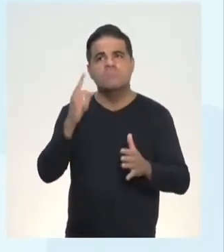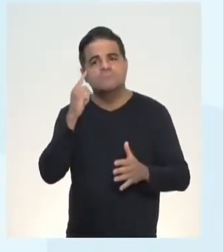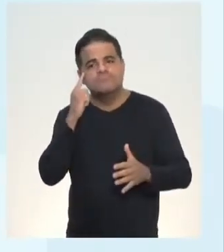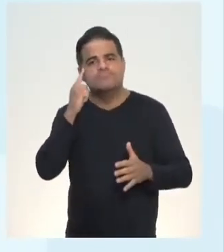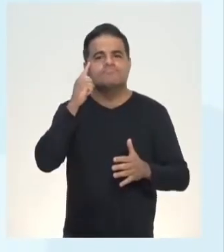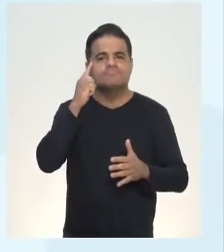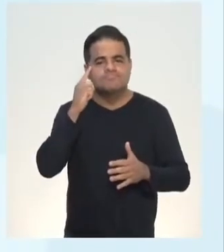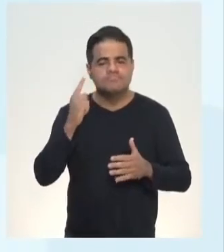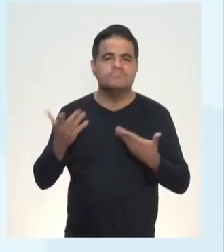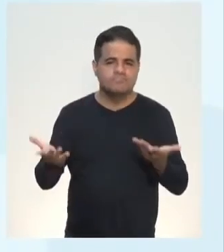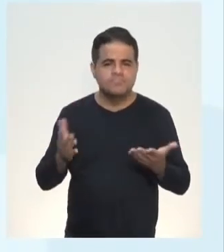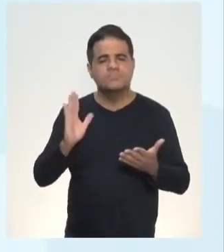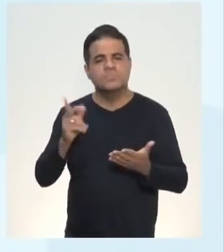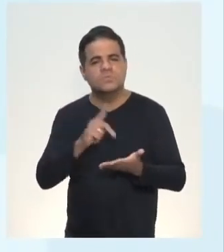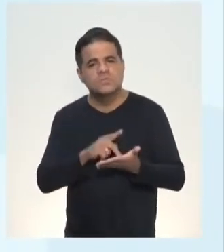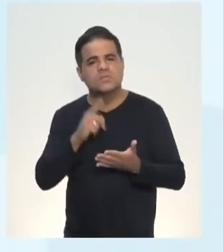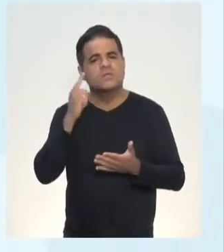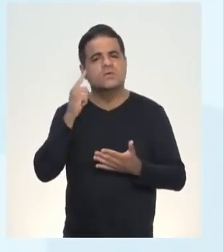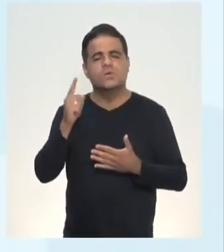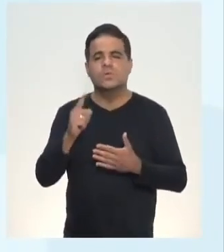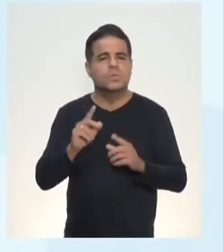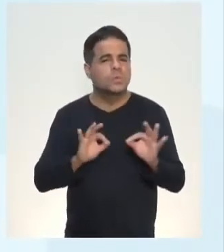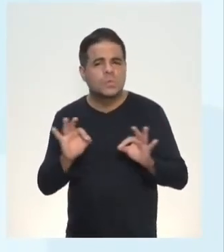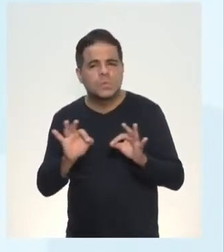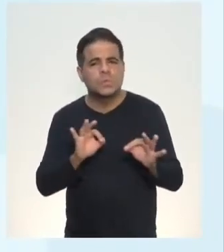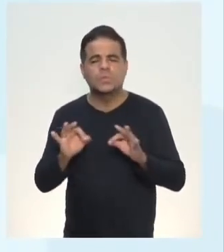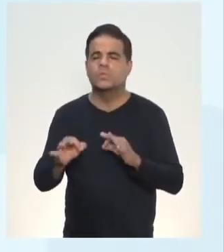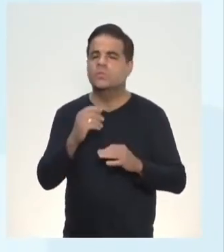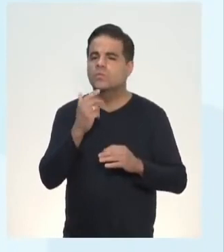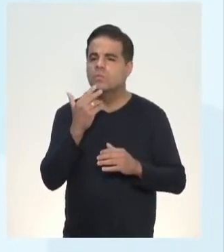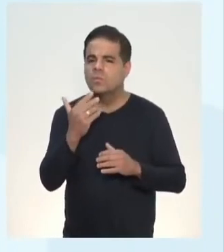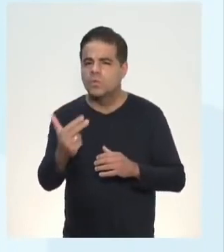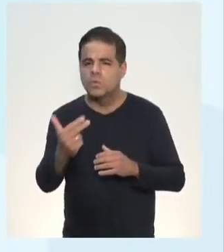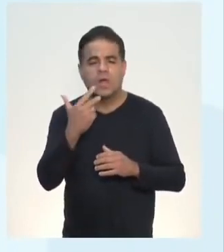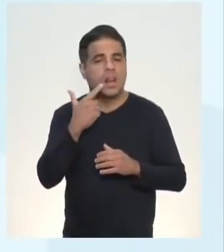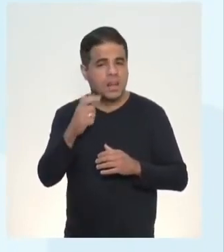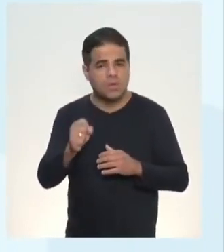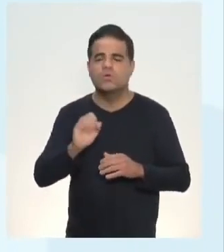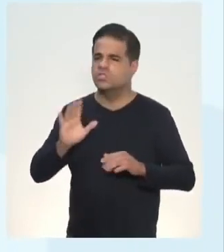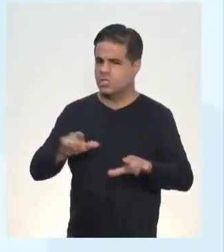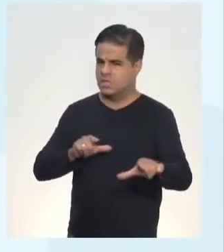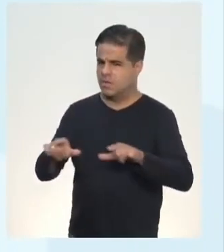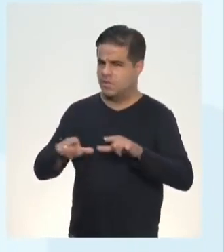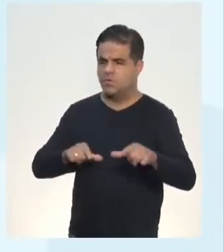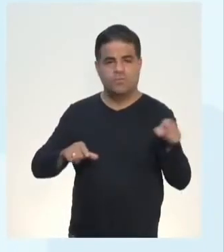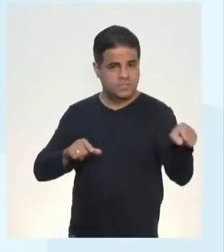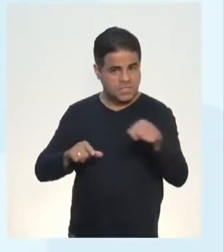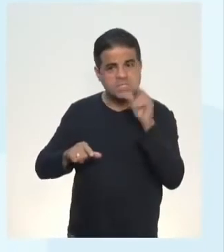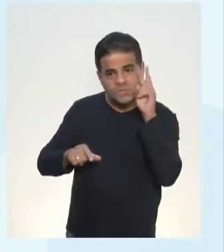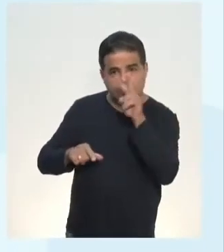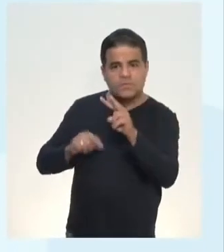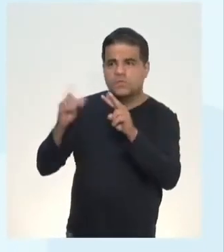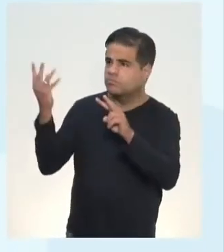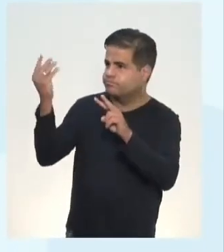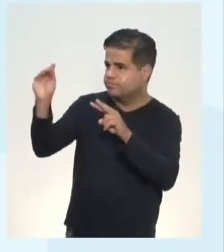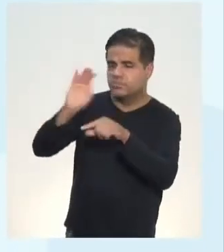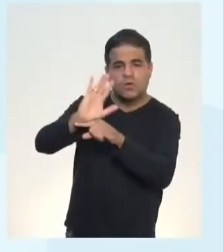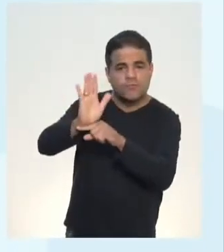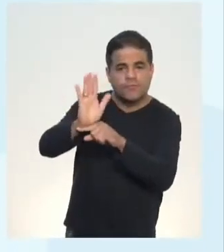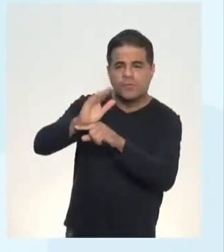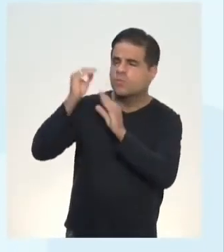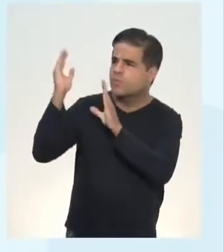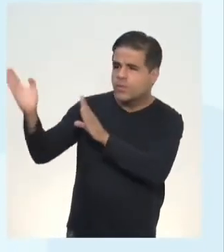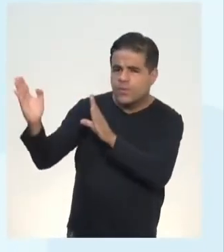linguísticas, mas, na verdade, o funcionamento da língua. A gente trabalhou, vocês viram, coloquei lá o filme para